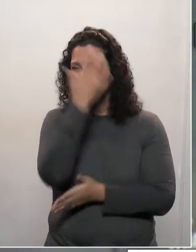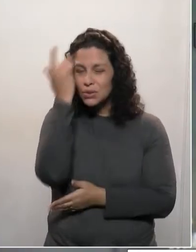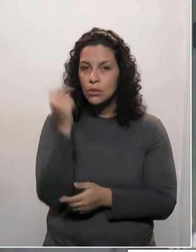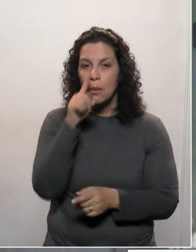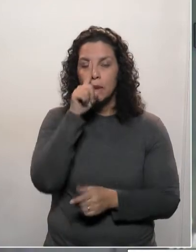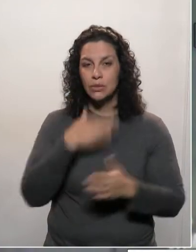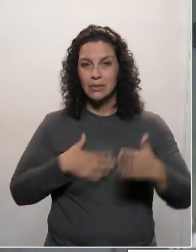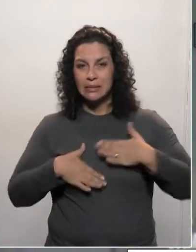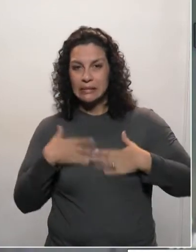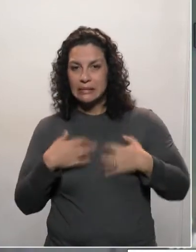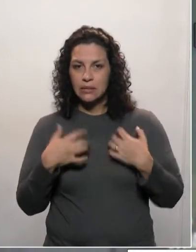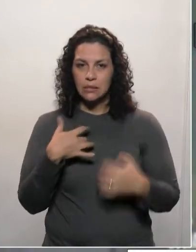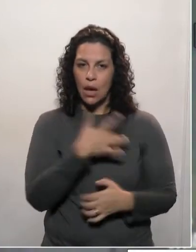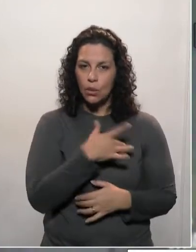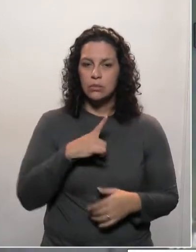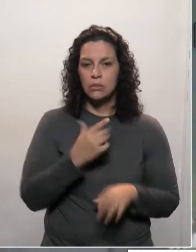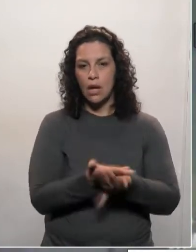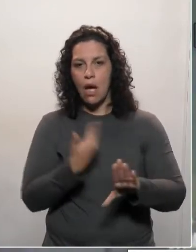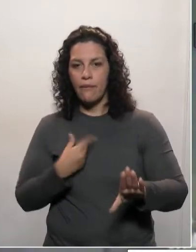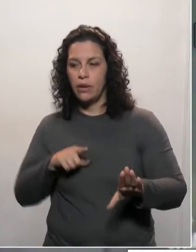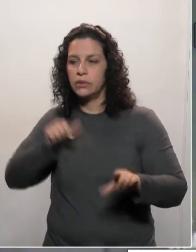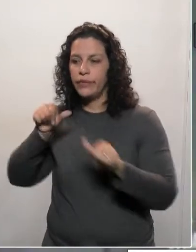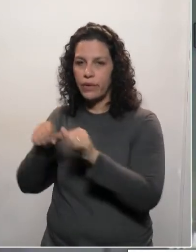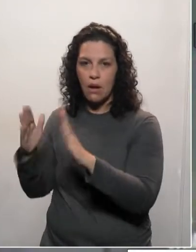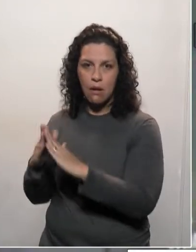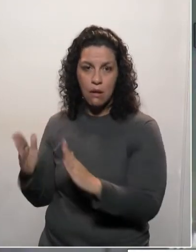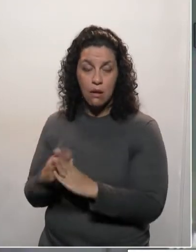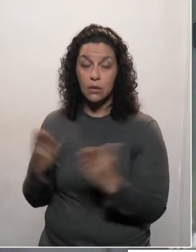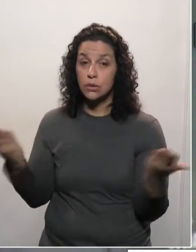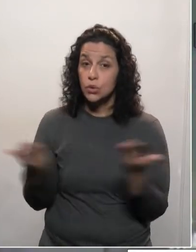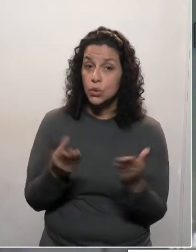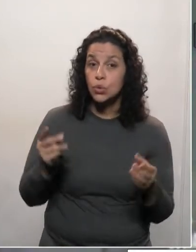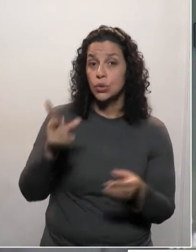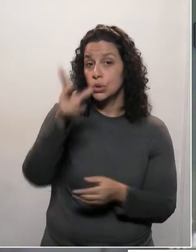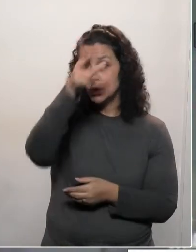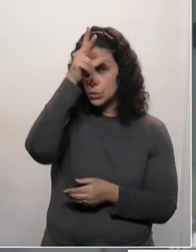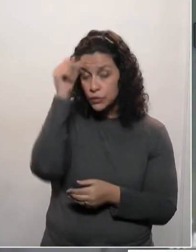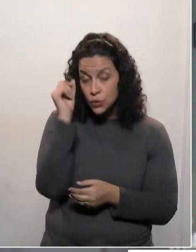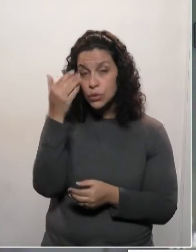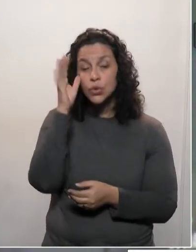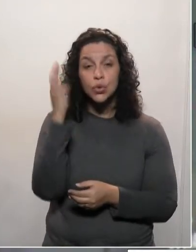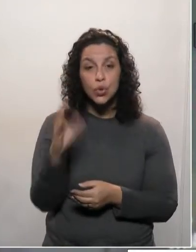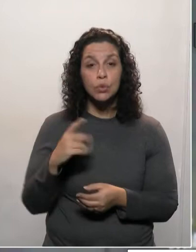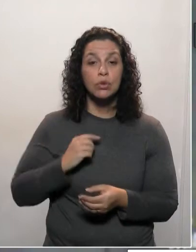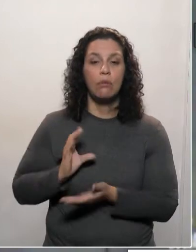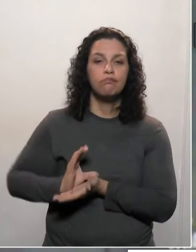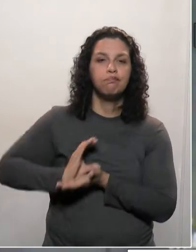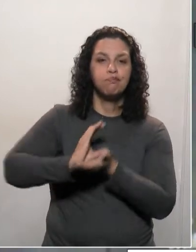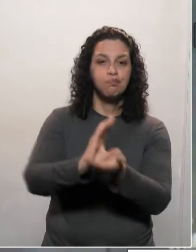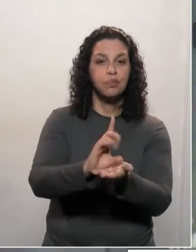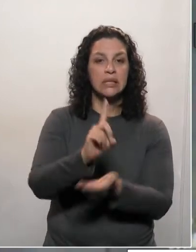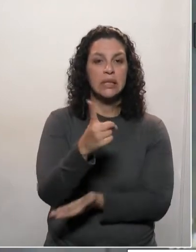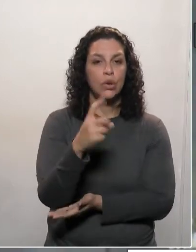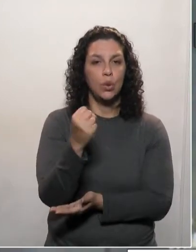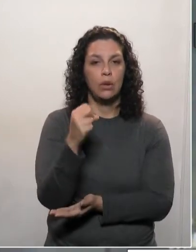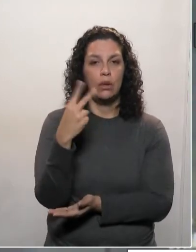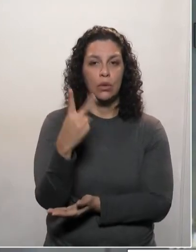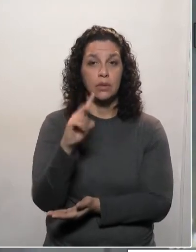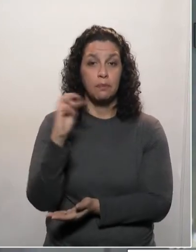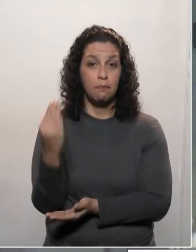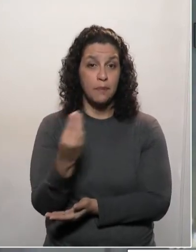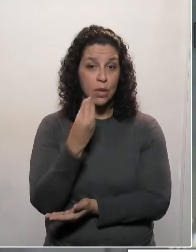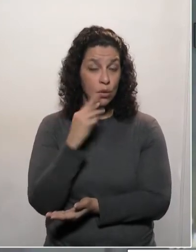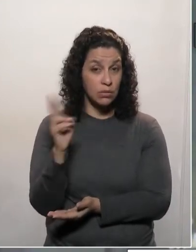risco. Então, me parece que hoje a Prefeitura de Curitiba, que já recebeu 182 milhões de reais do governo federal para fazer o